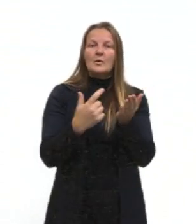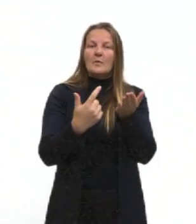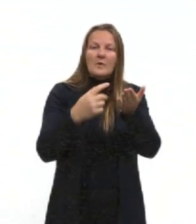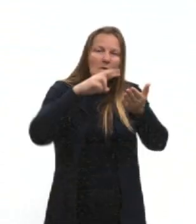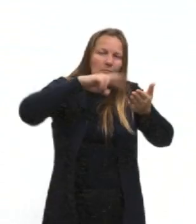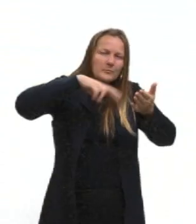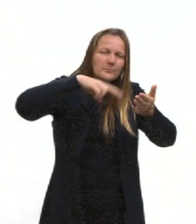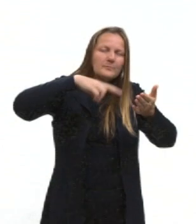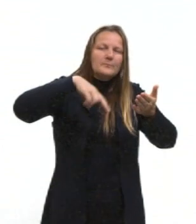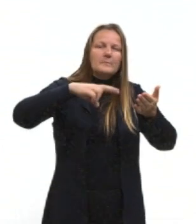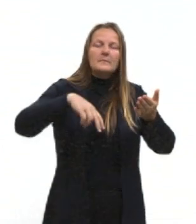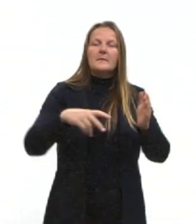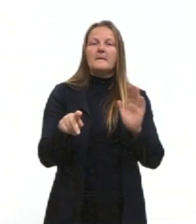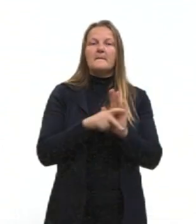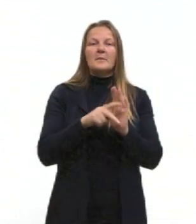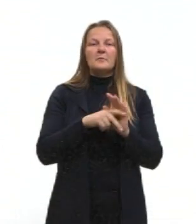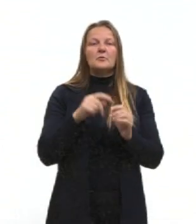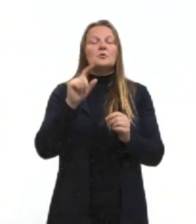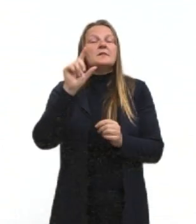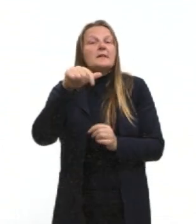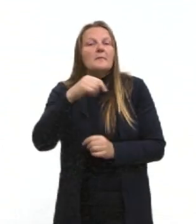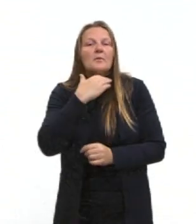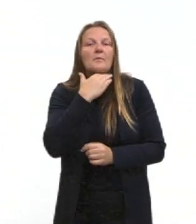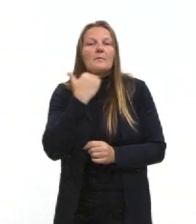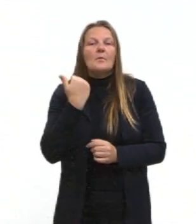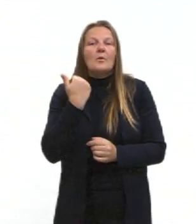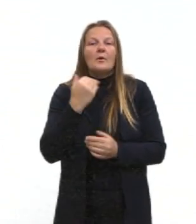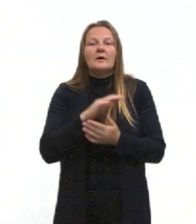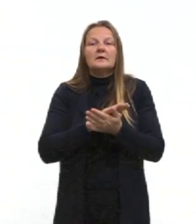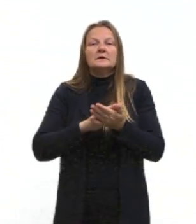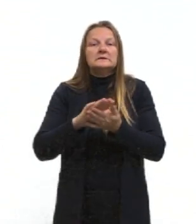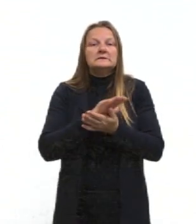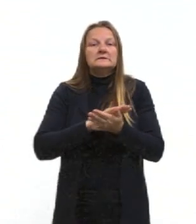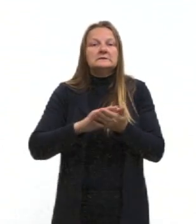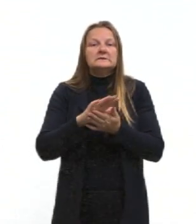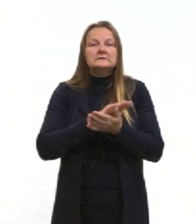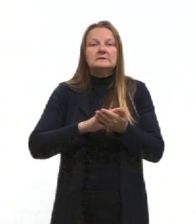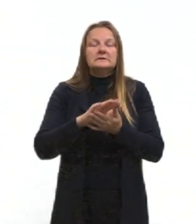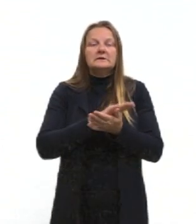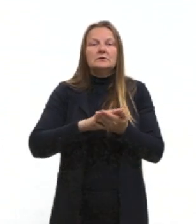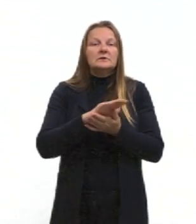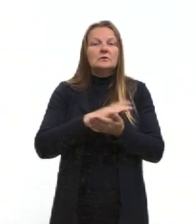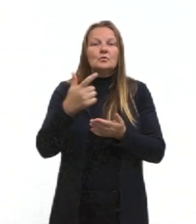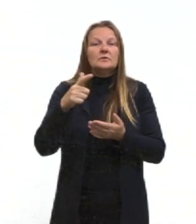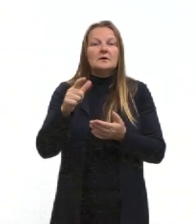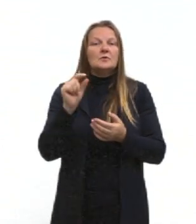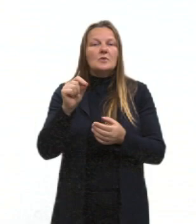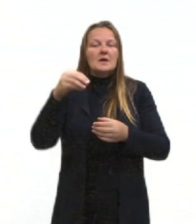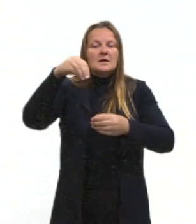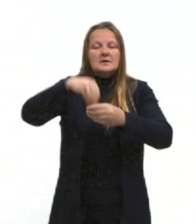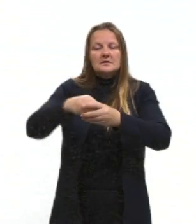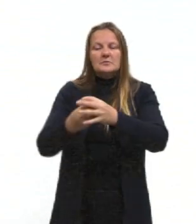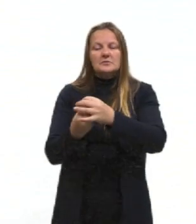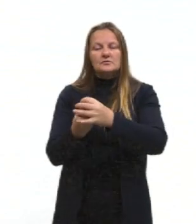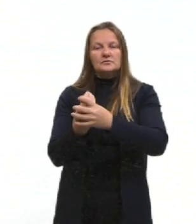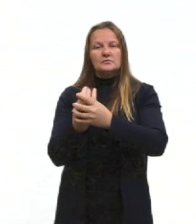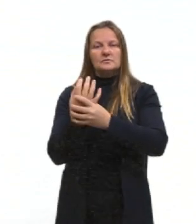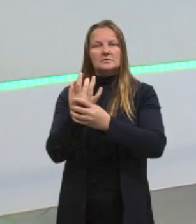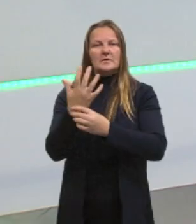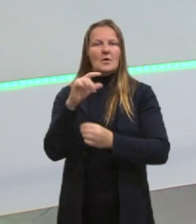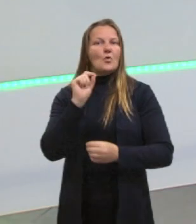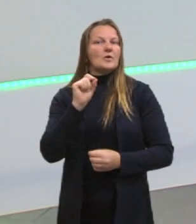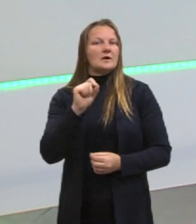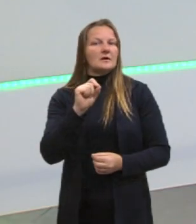ele morre e não deixa uma semente fértil. Quem é a semente fértil que se diz, né,